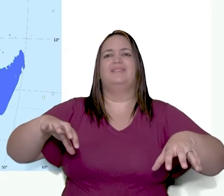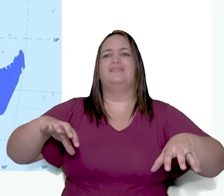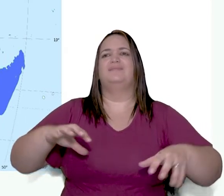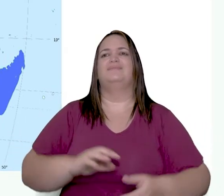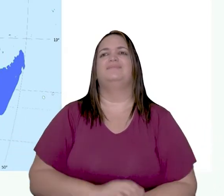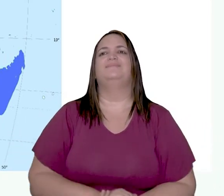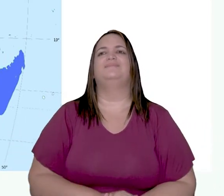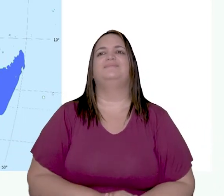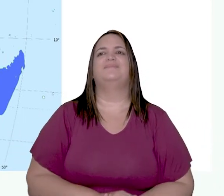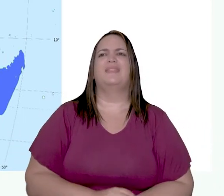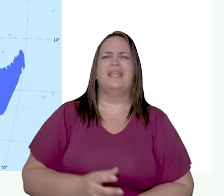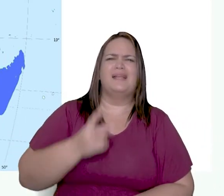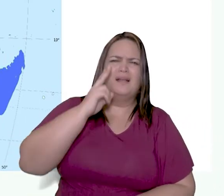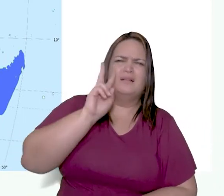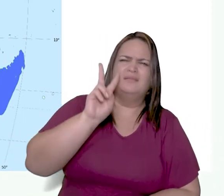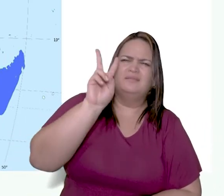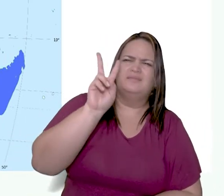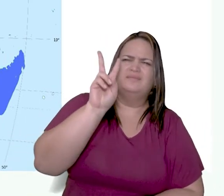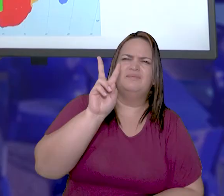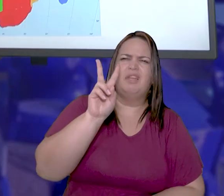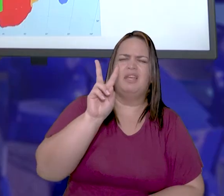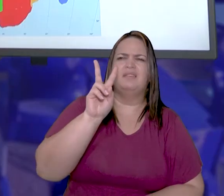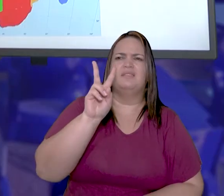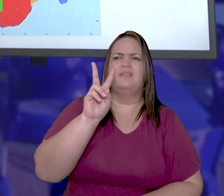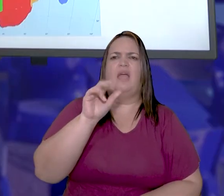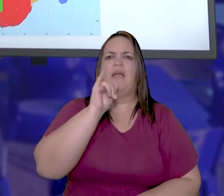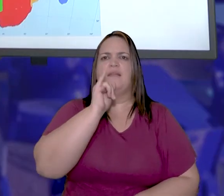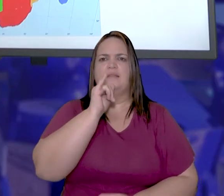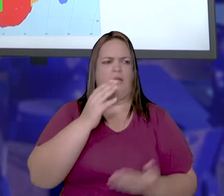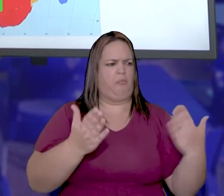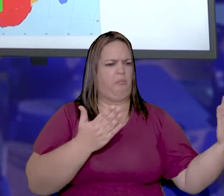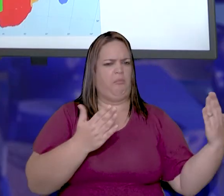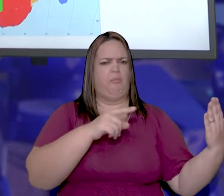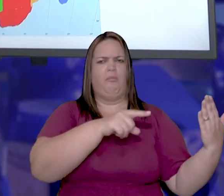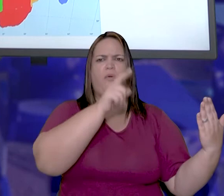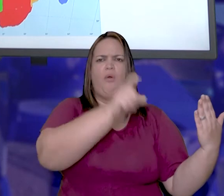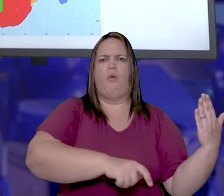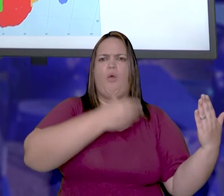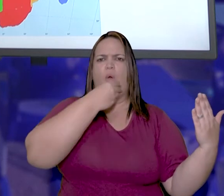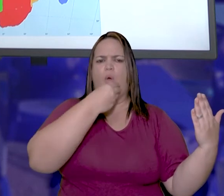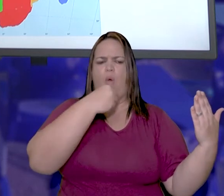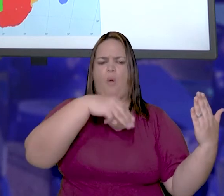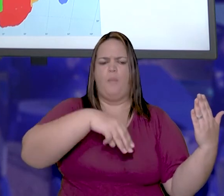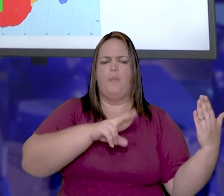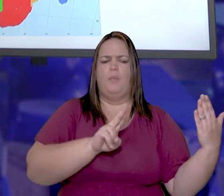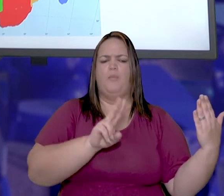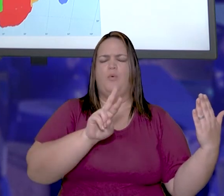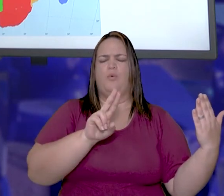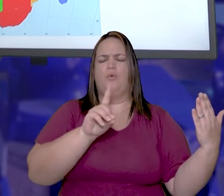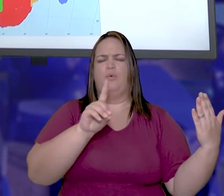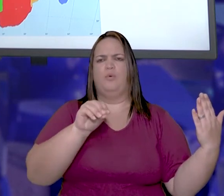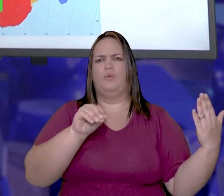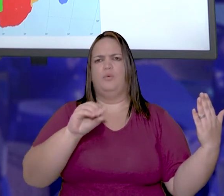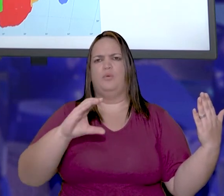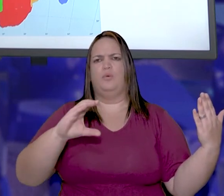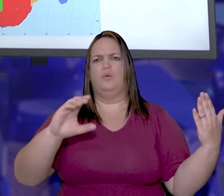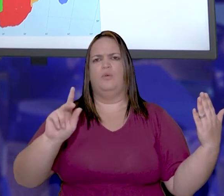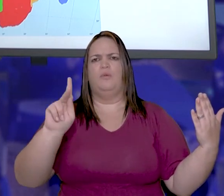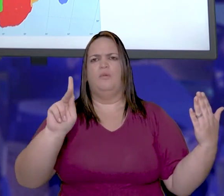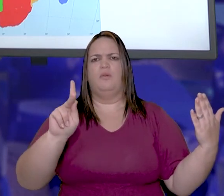artificiais. Você observa aqui que, comparando com o mapa de